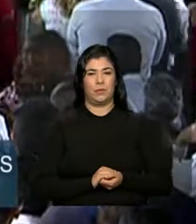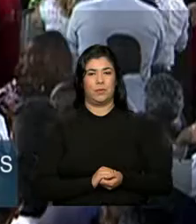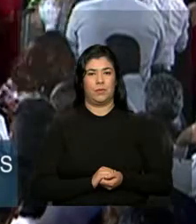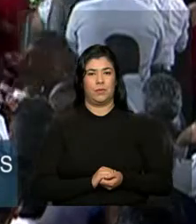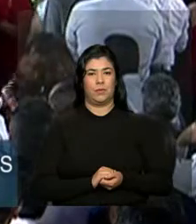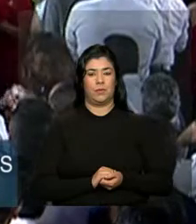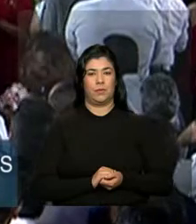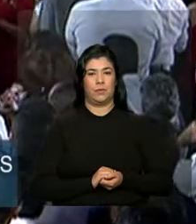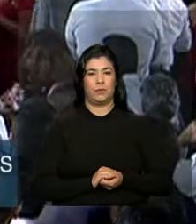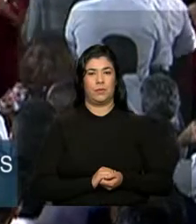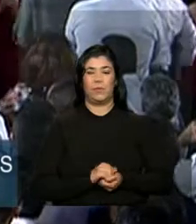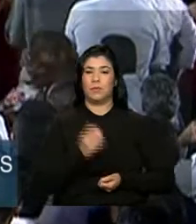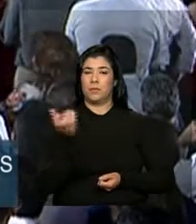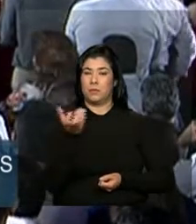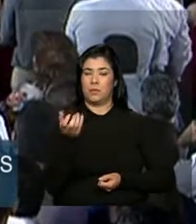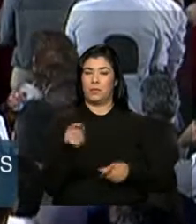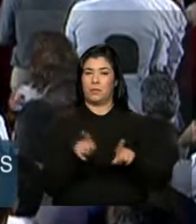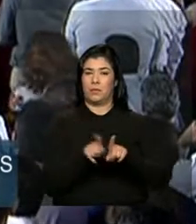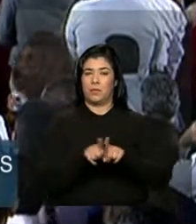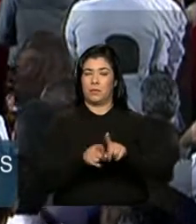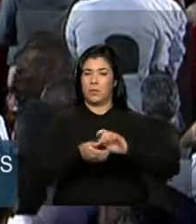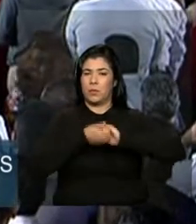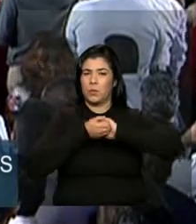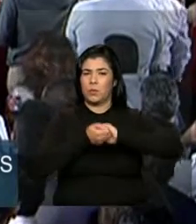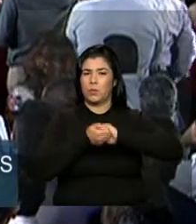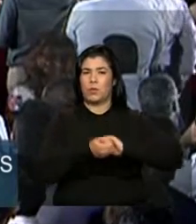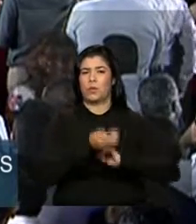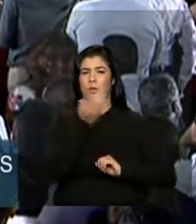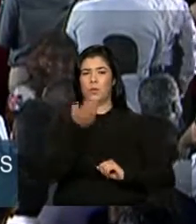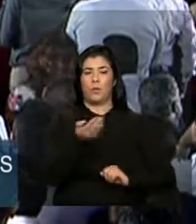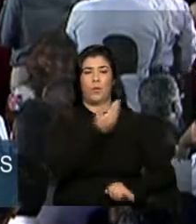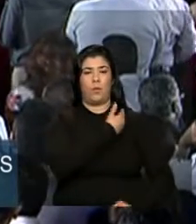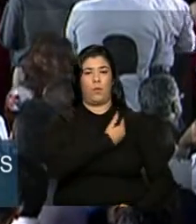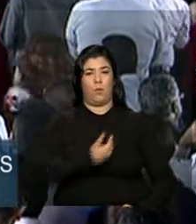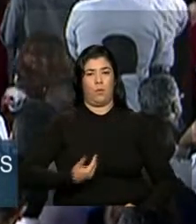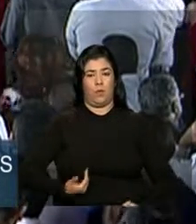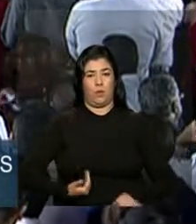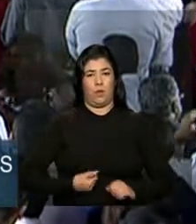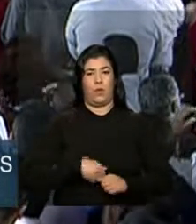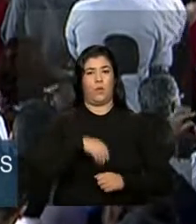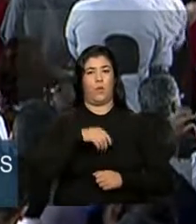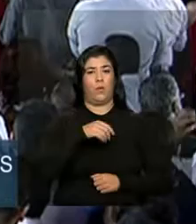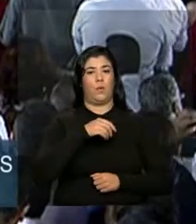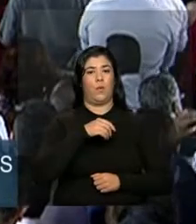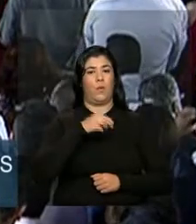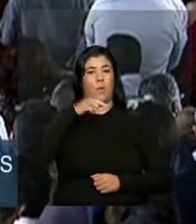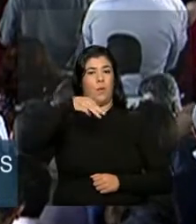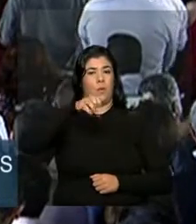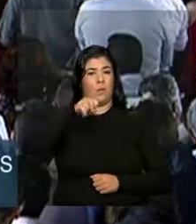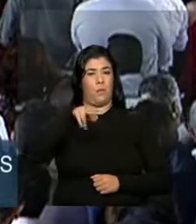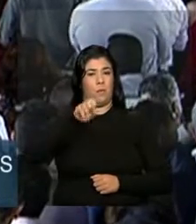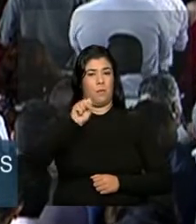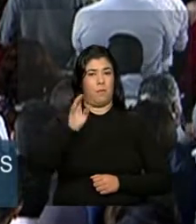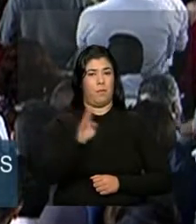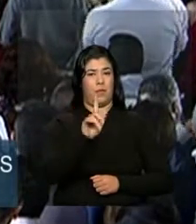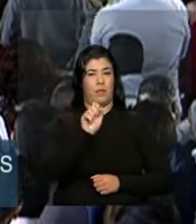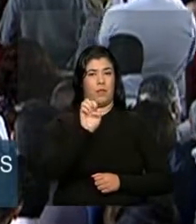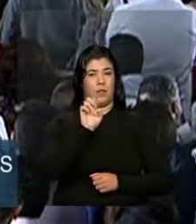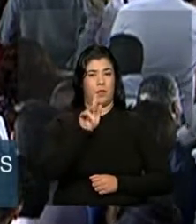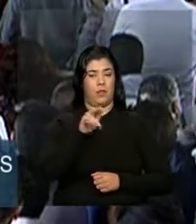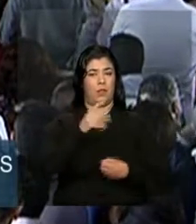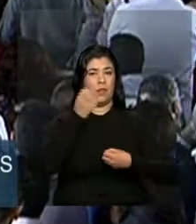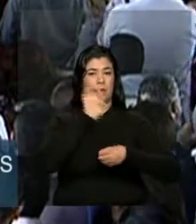Quero aqui cumprimentar o governador de Minas Gerais, o meu amigo Fernando